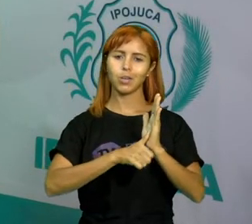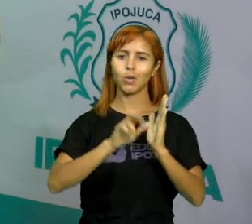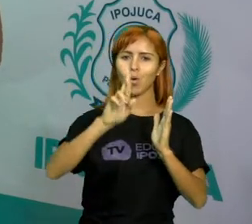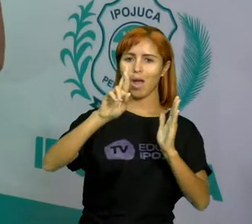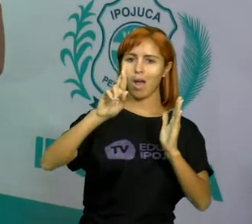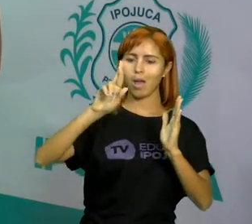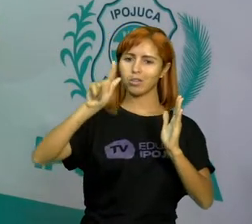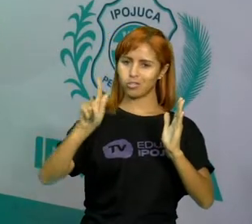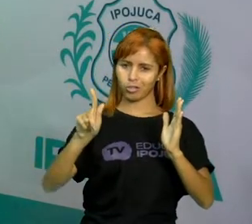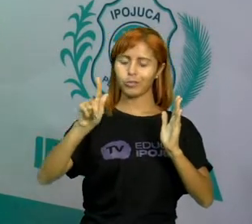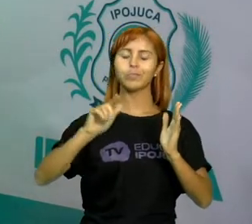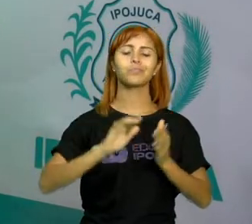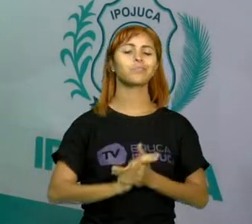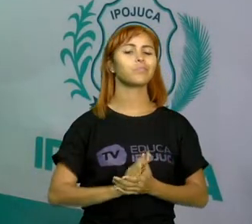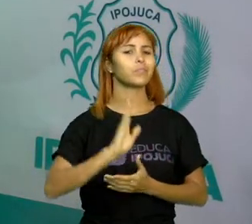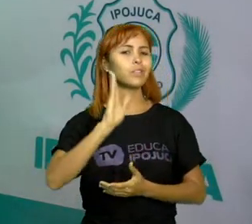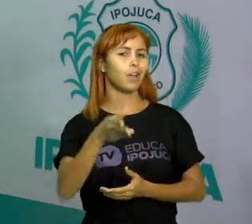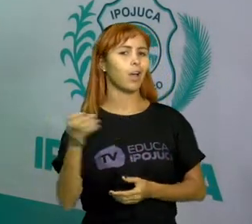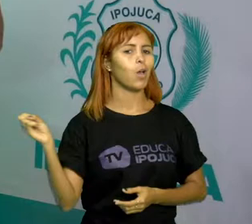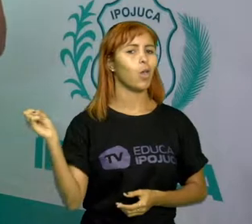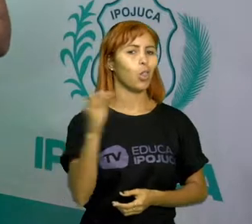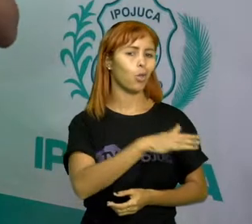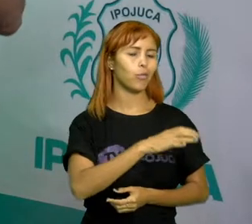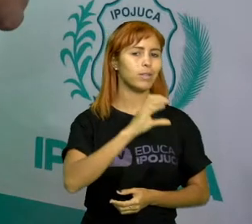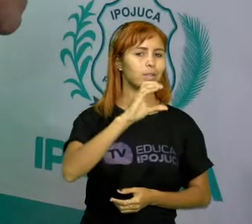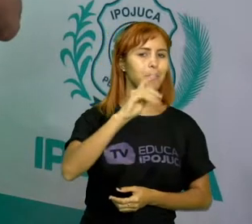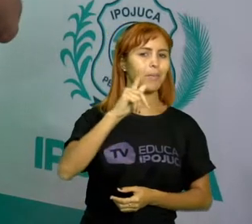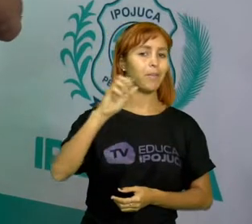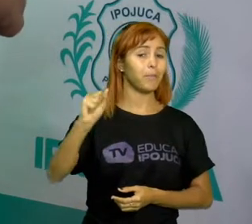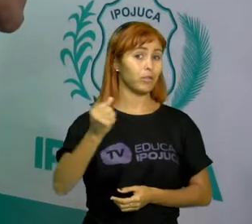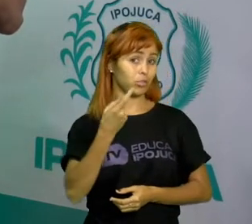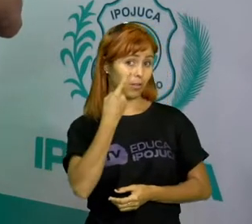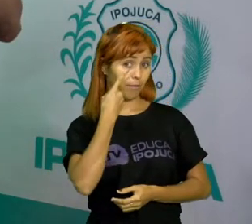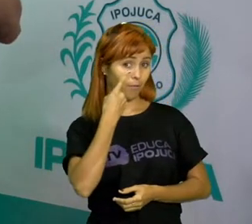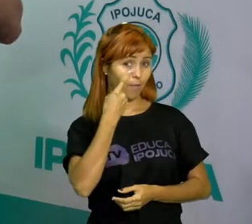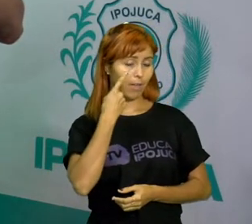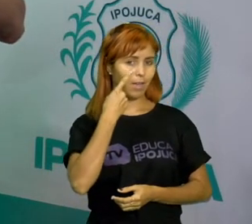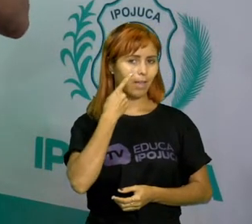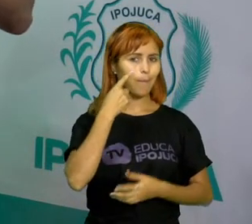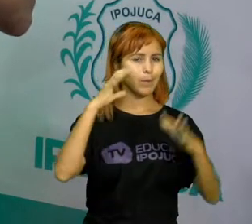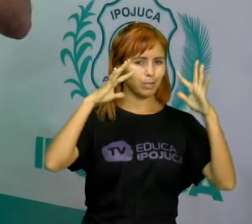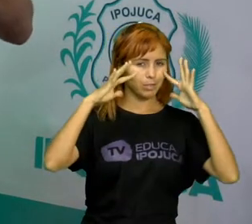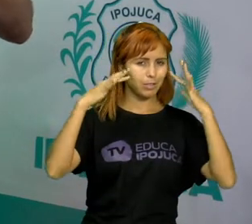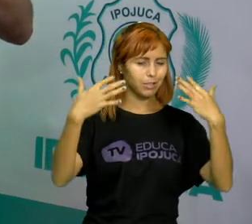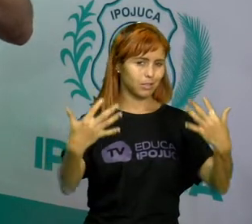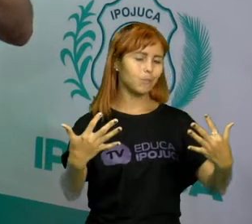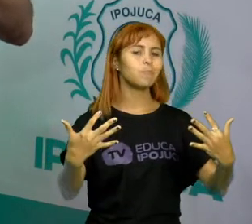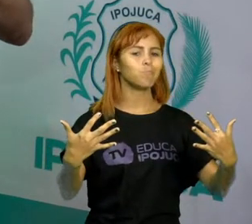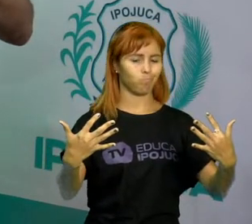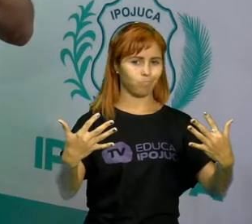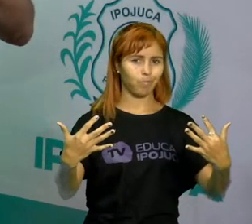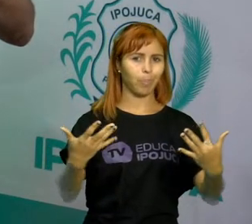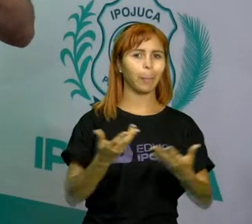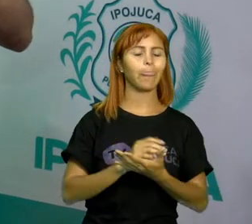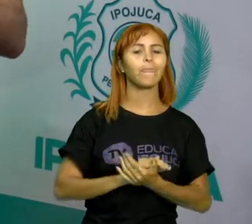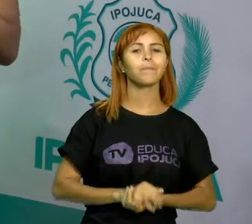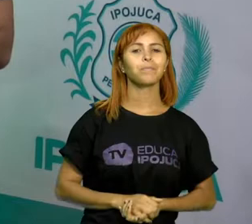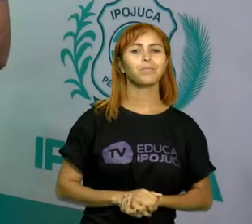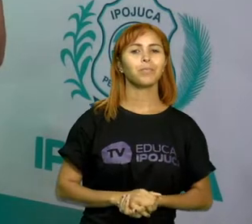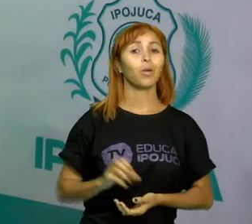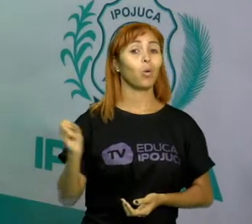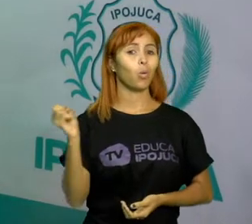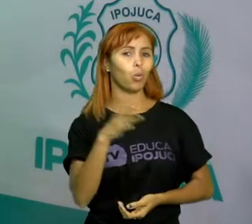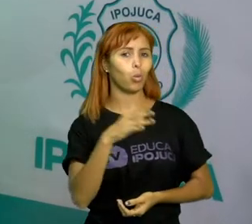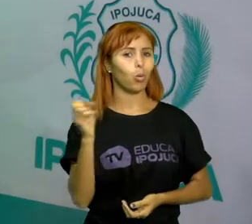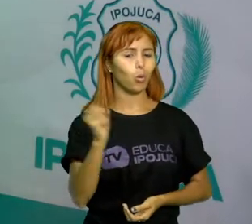RG. Já aqui é o novo CPF, para a gente ver, se ligar, muito atento aí, pessoal. Que